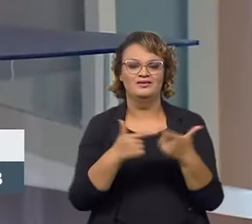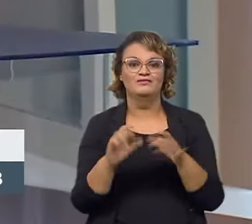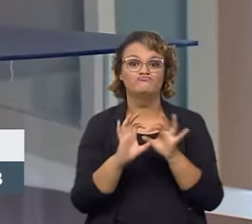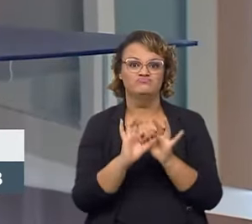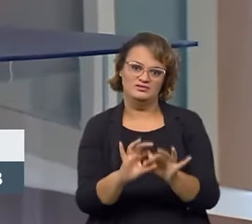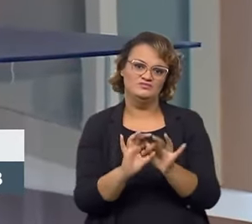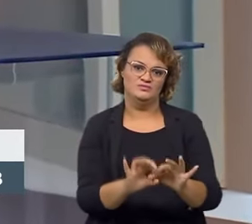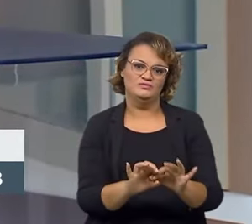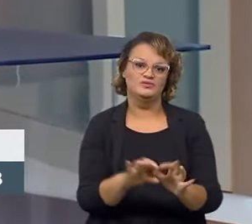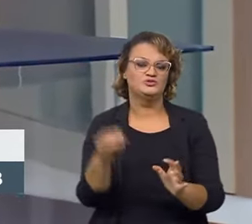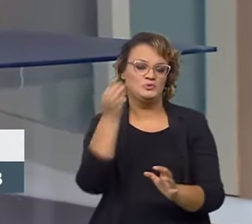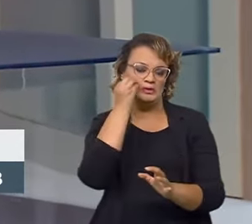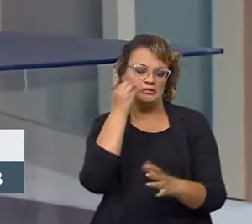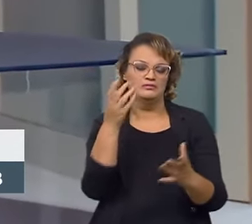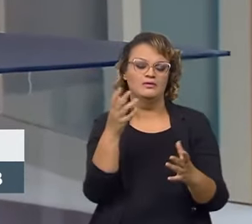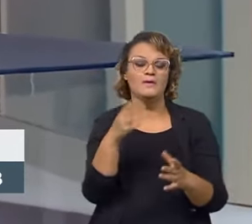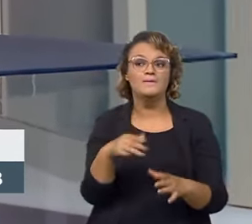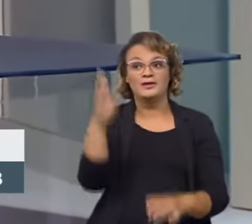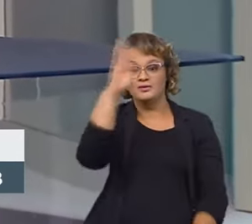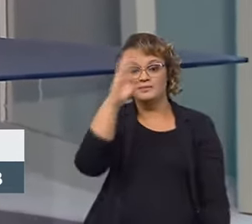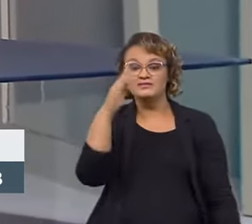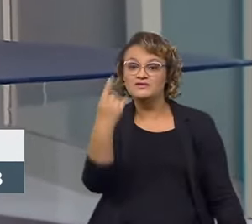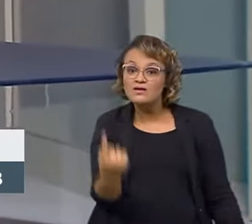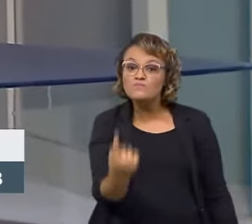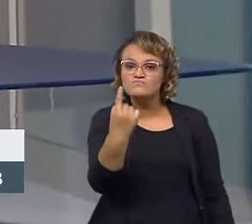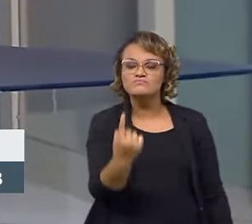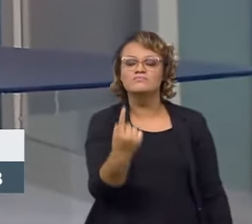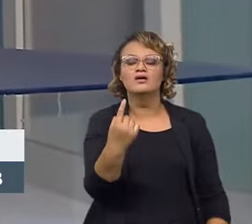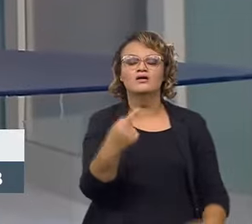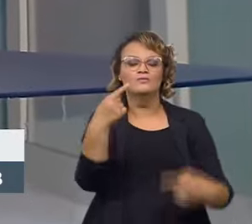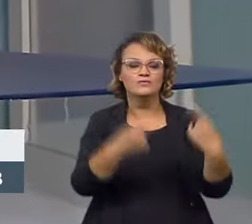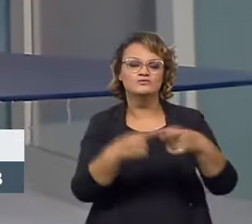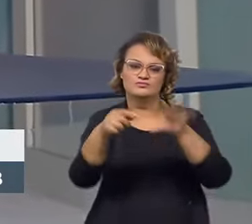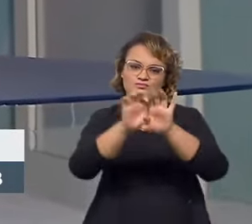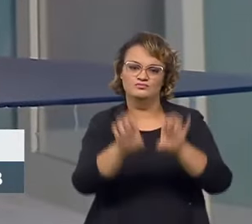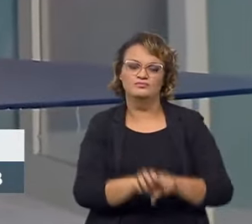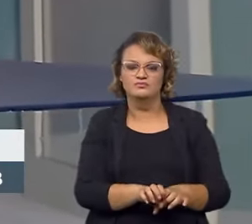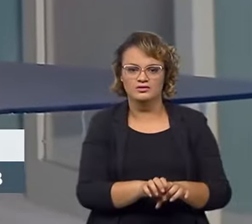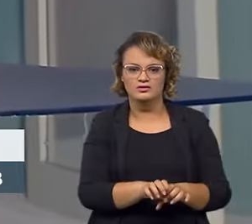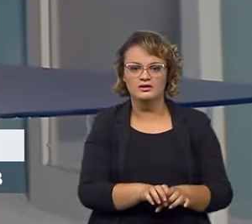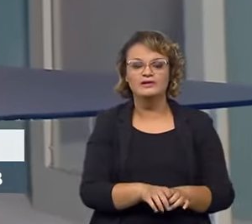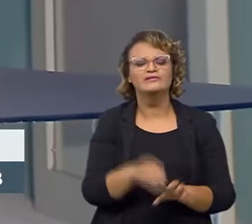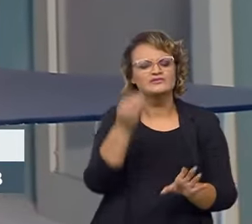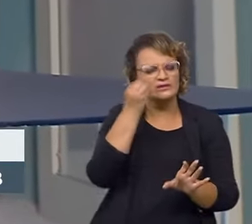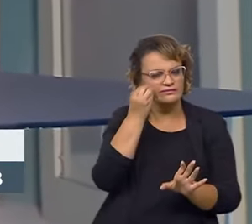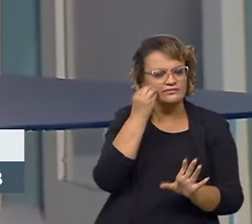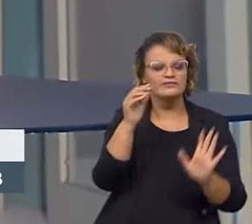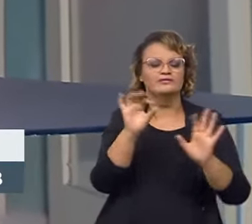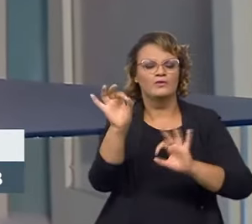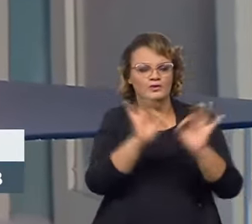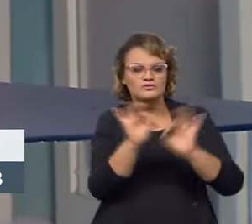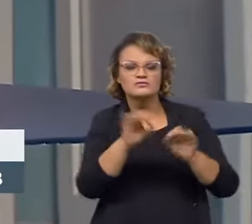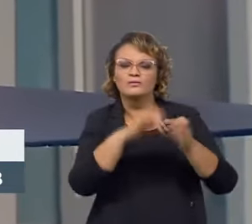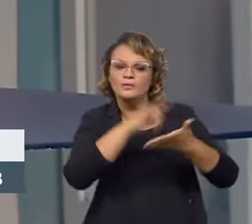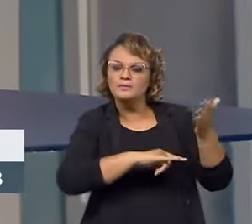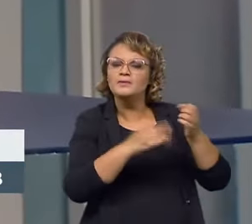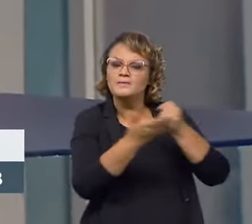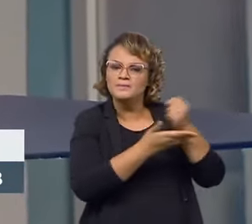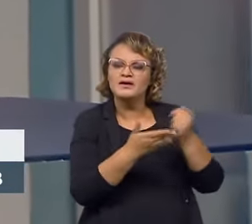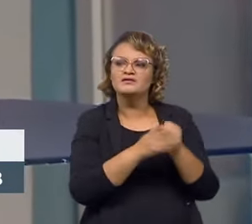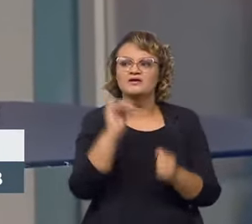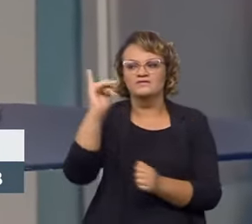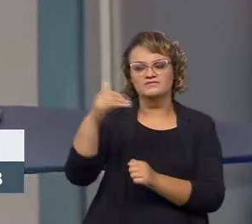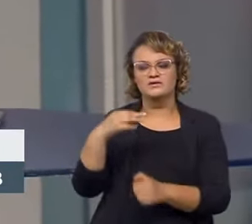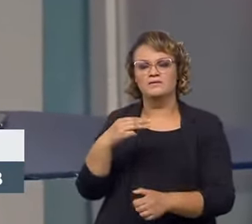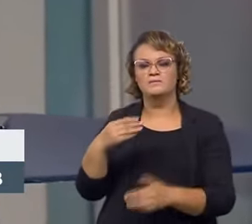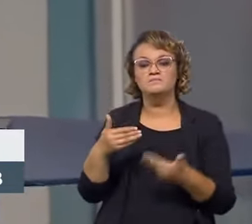diversos entes para a gente ter no Brasil uma política de infraestrutura da qualidade. Então, nós estamos construindo um documento base a ser submetido ao Ministério da